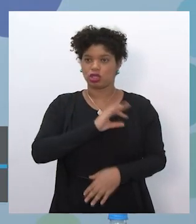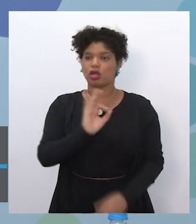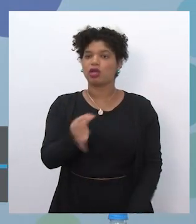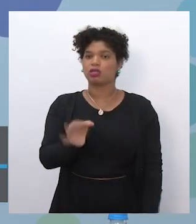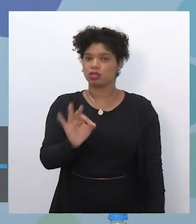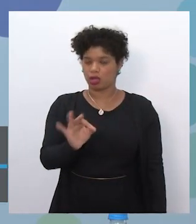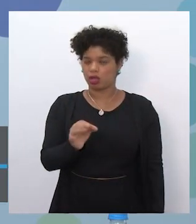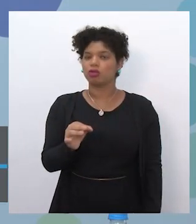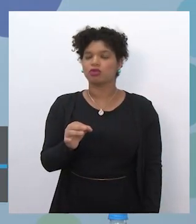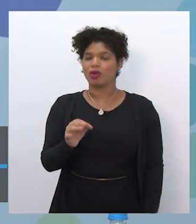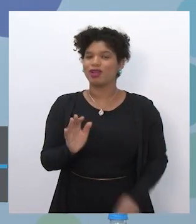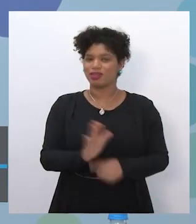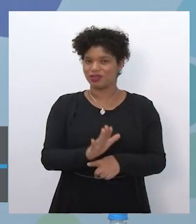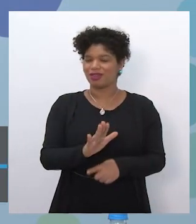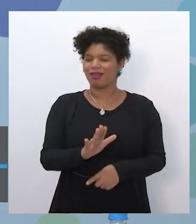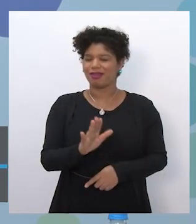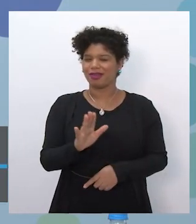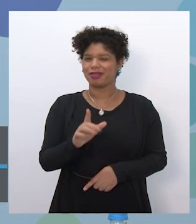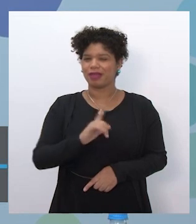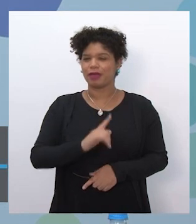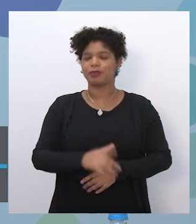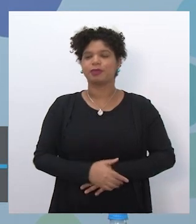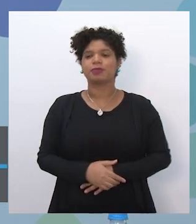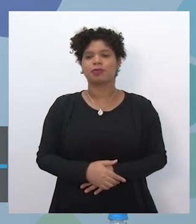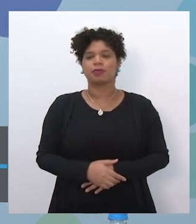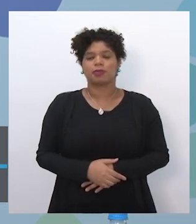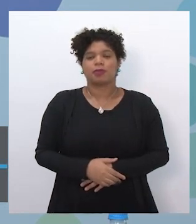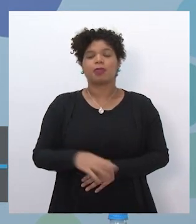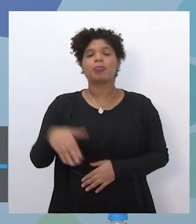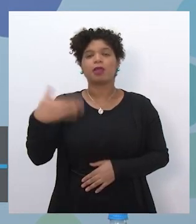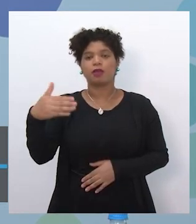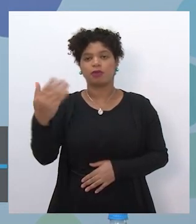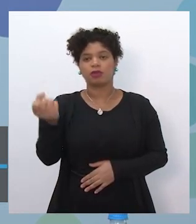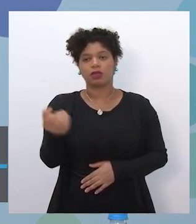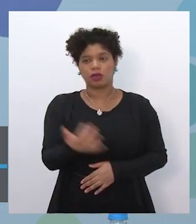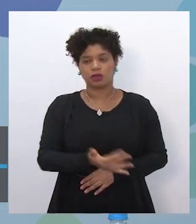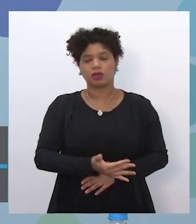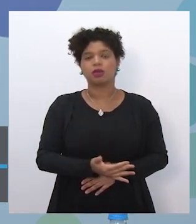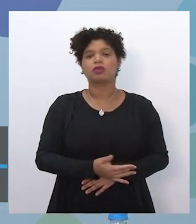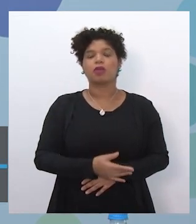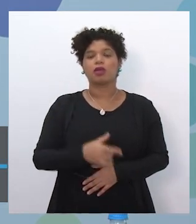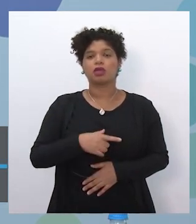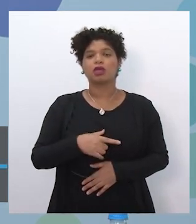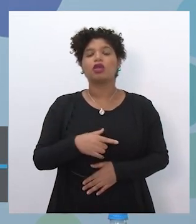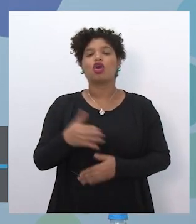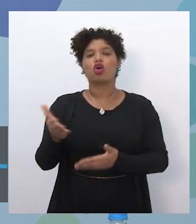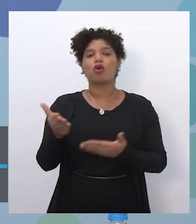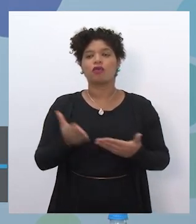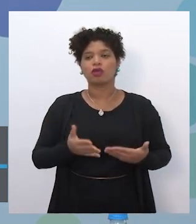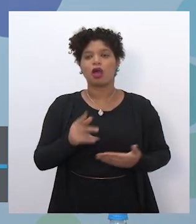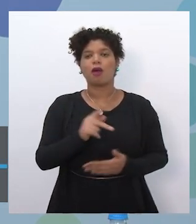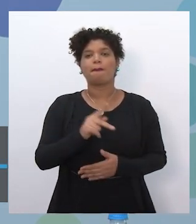sentido. nós vamos, breve, alocar esses professores.